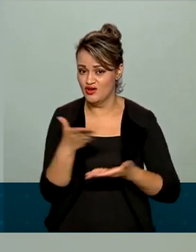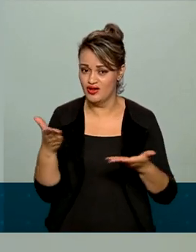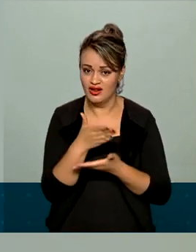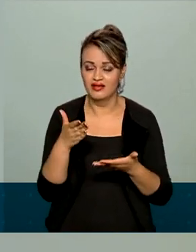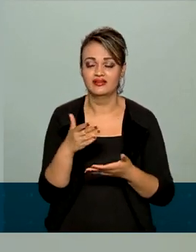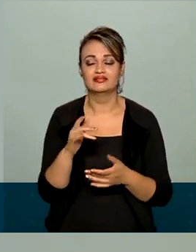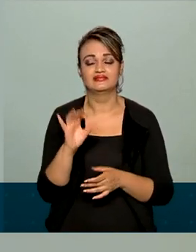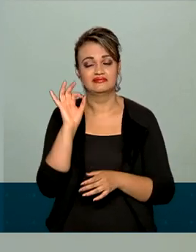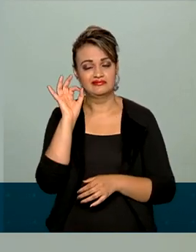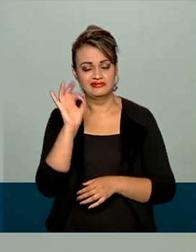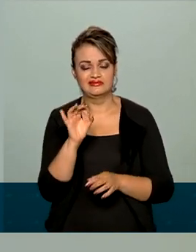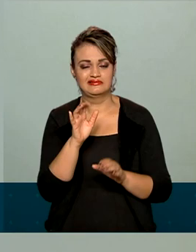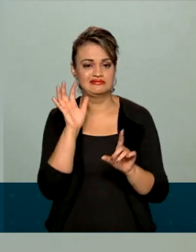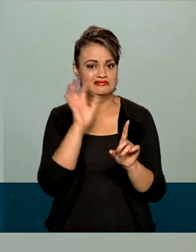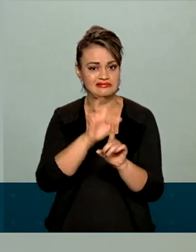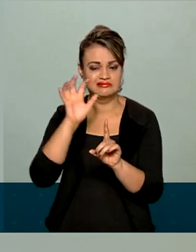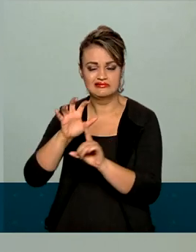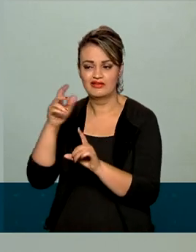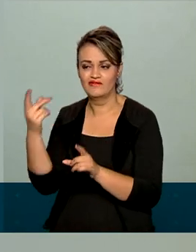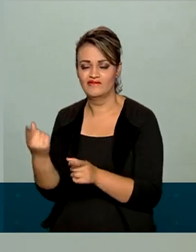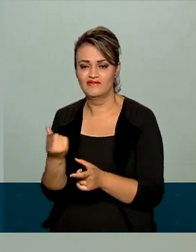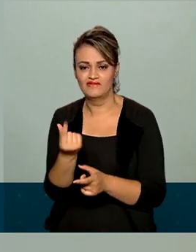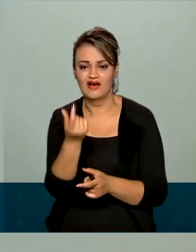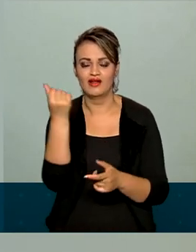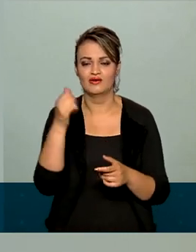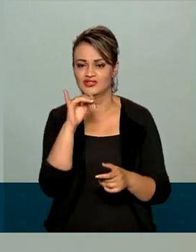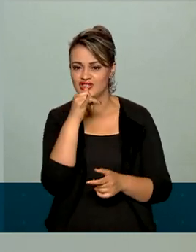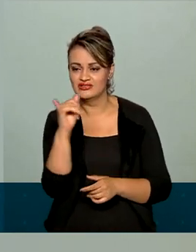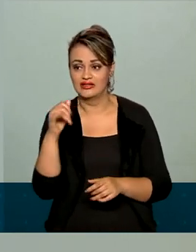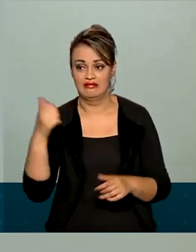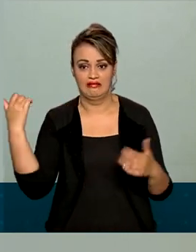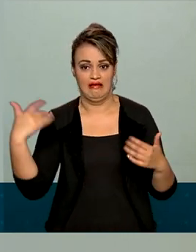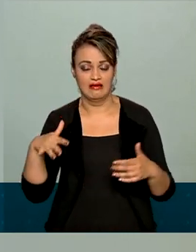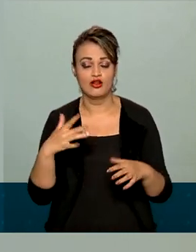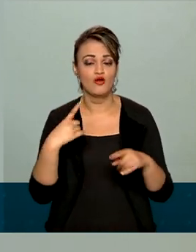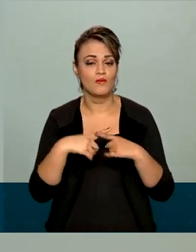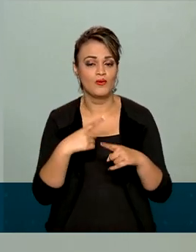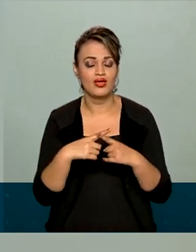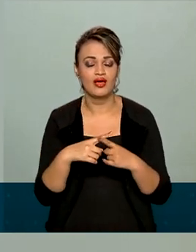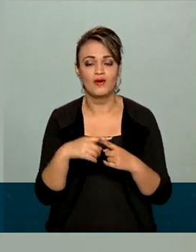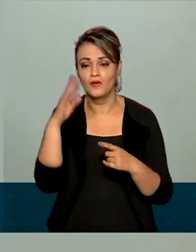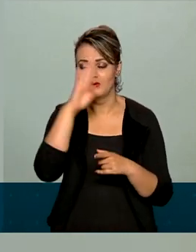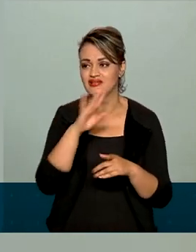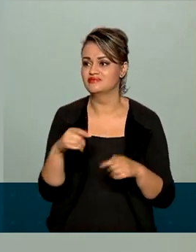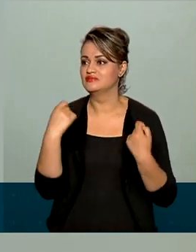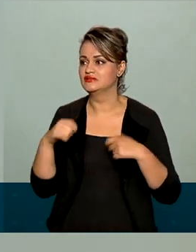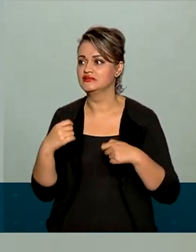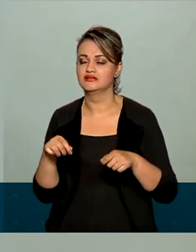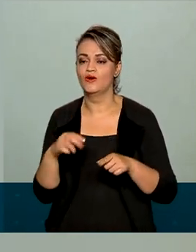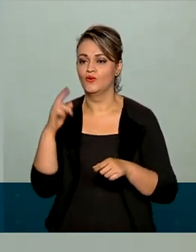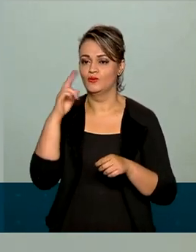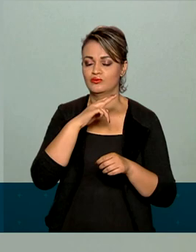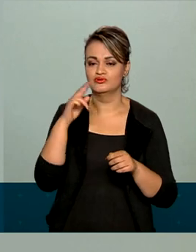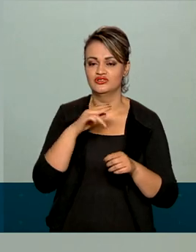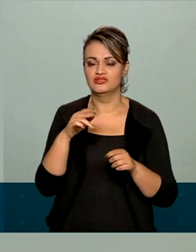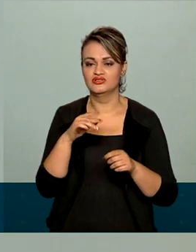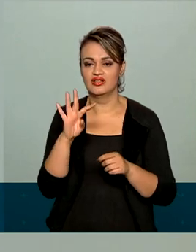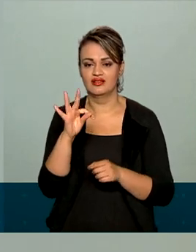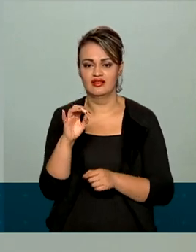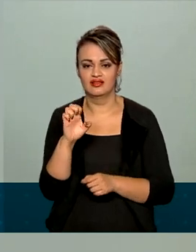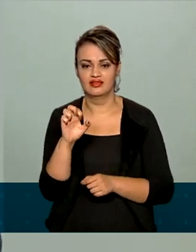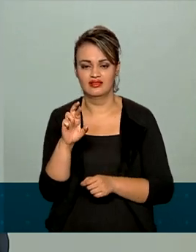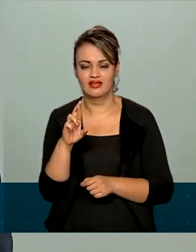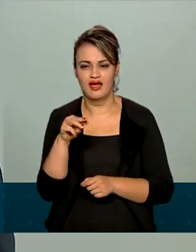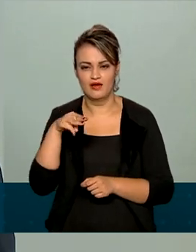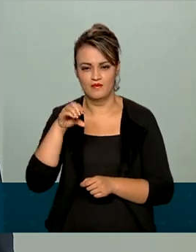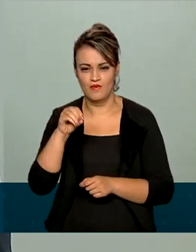certamente pressionará os custos da energia elétrica, uma vez que o Brasil vai ter que acionar as suas termoelétricas, que têm um